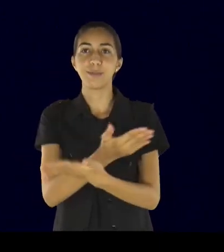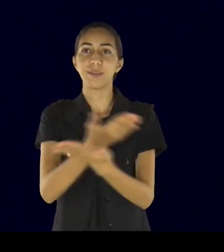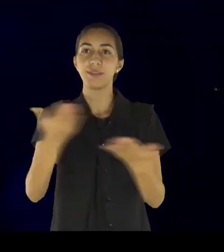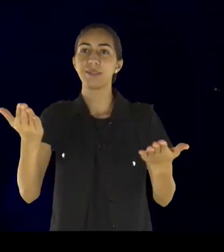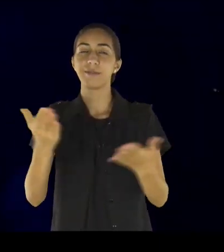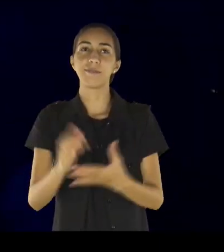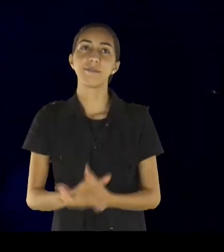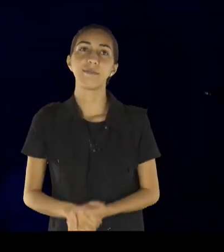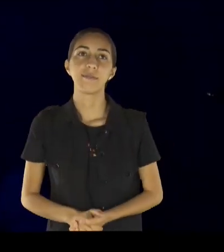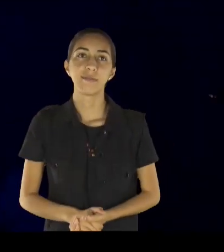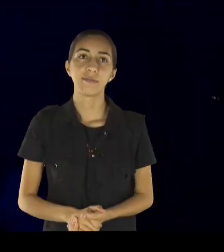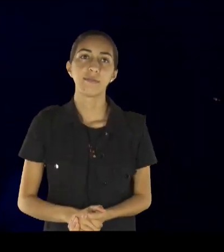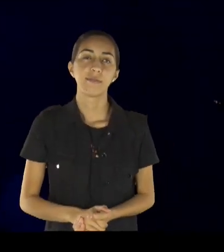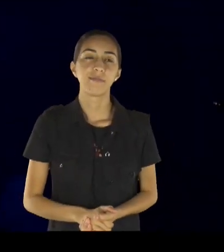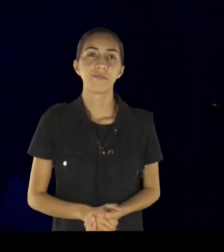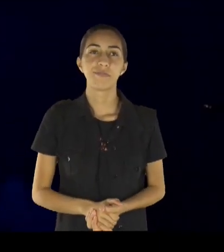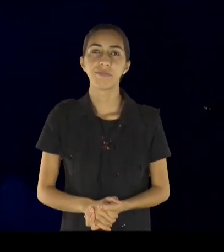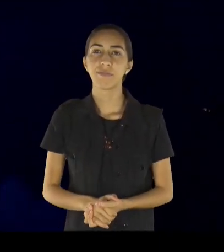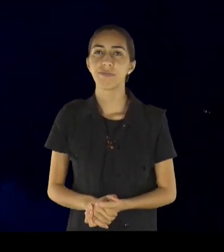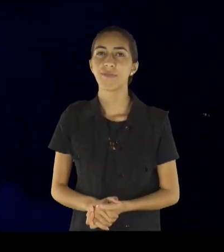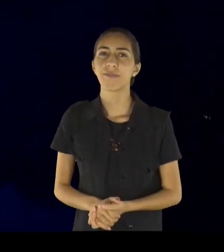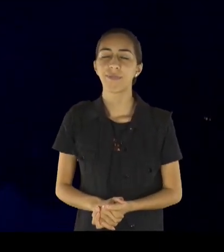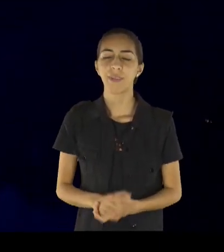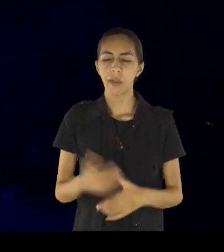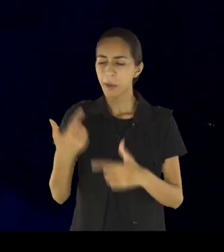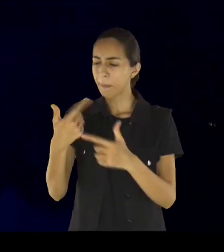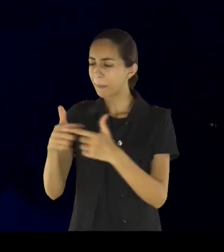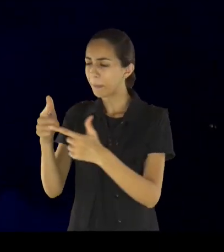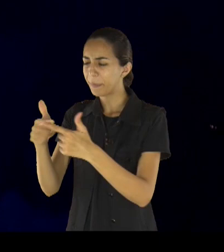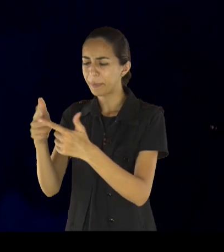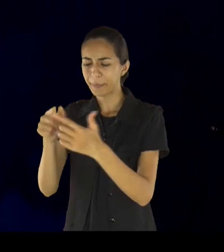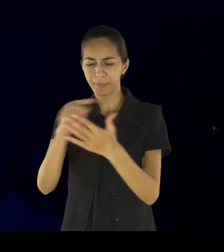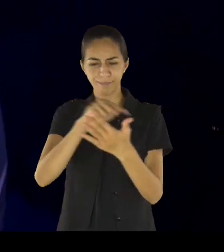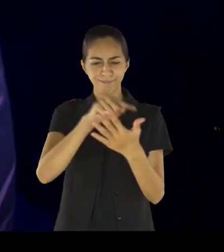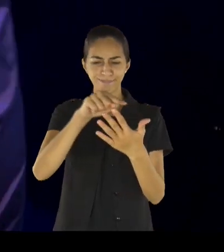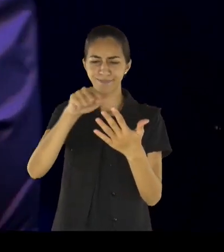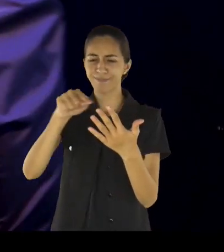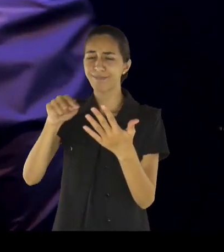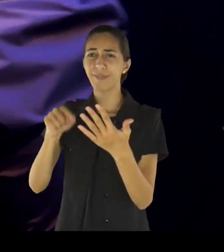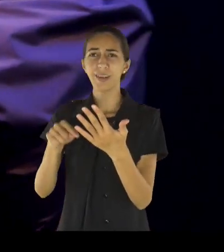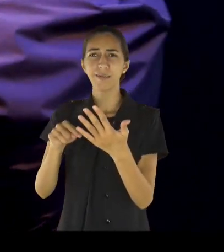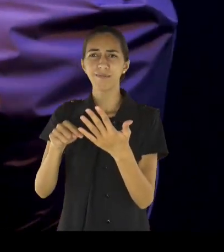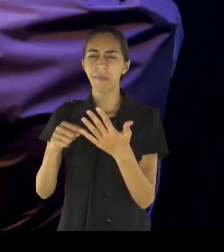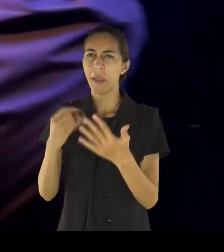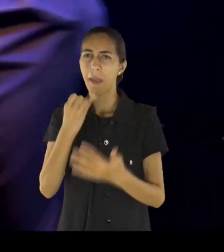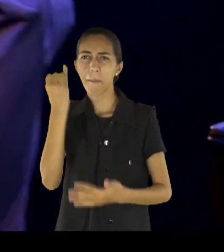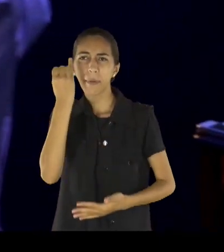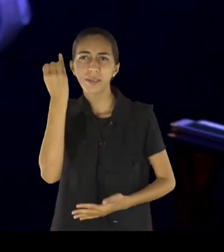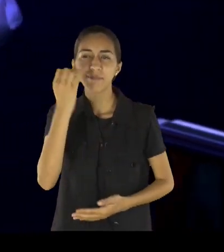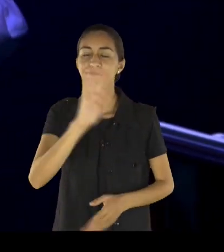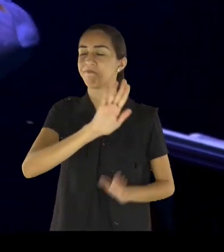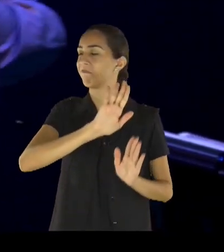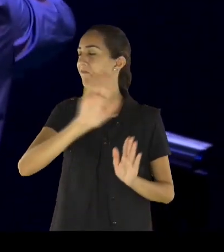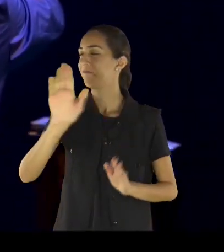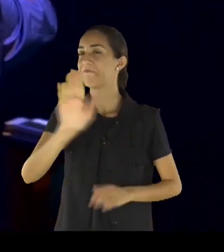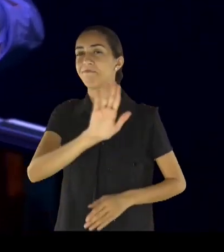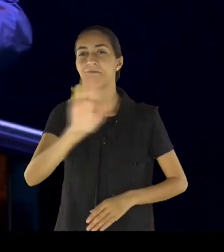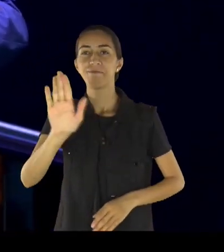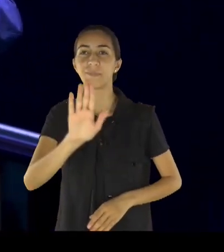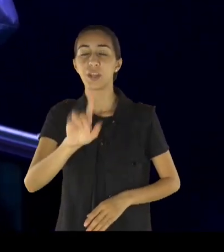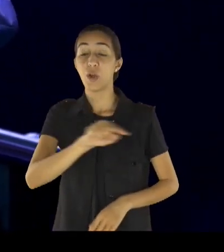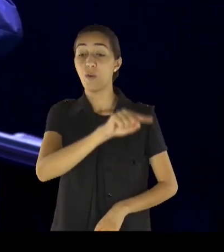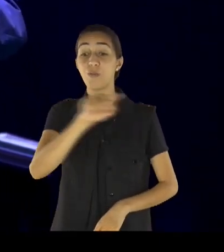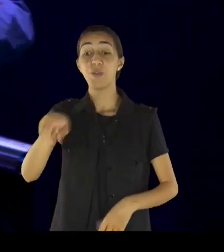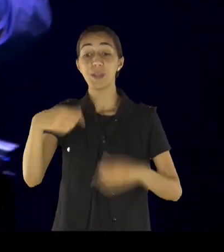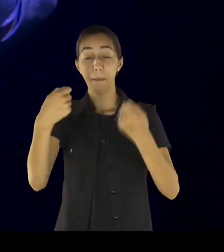você, não importa o tipo de problema, que você está vivendo, é para você se animar, porque você pode esperar nele, que Ele vai te dar força,